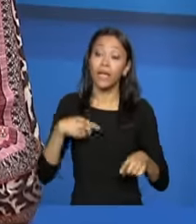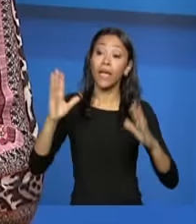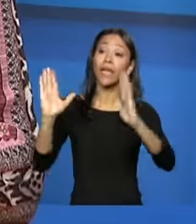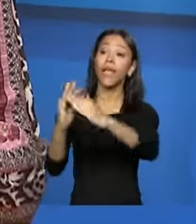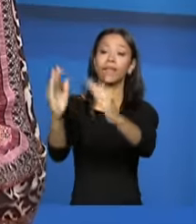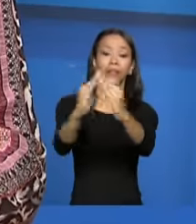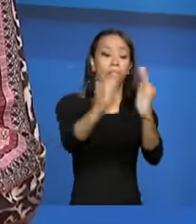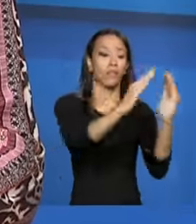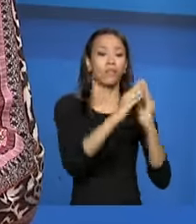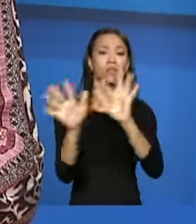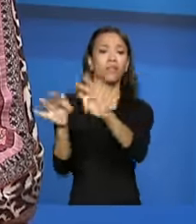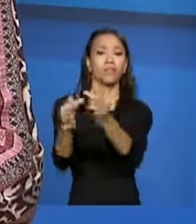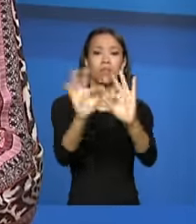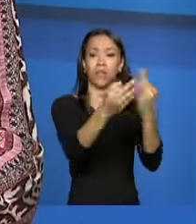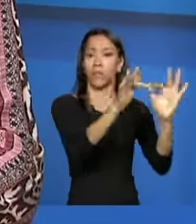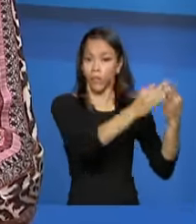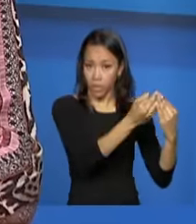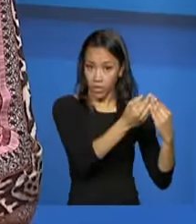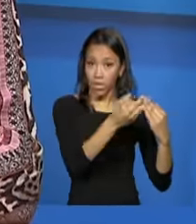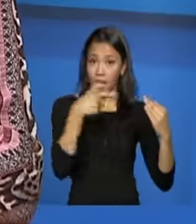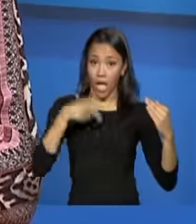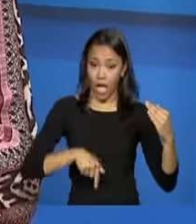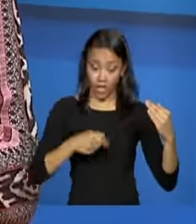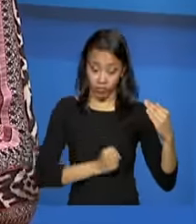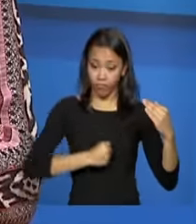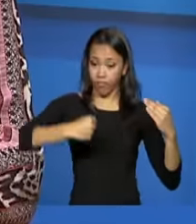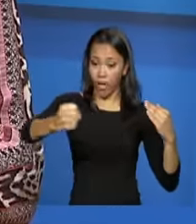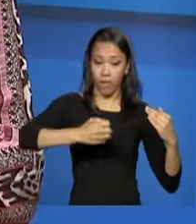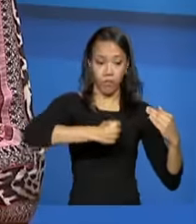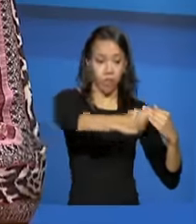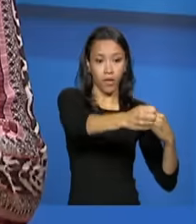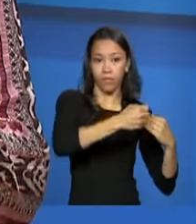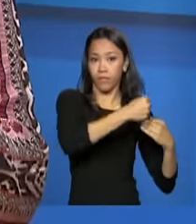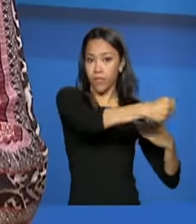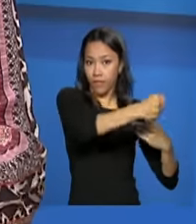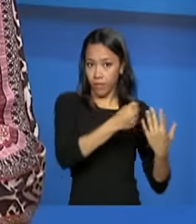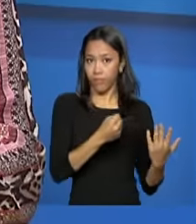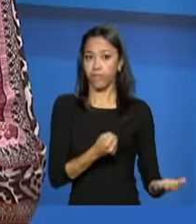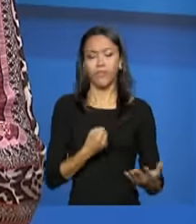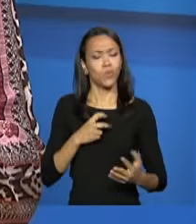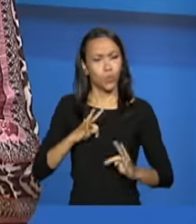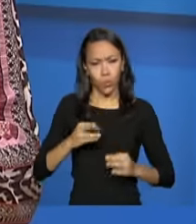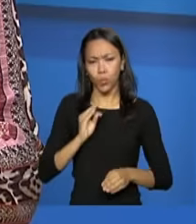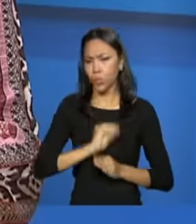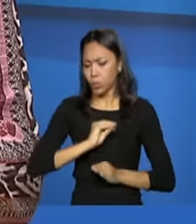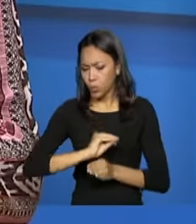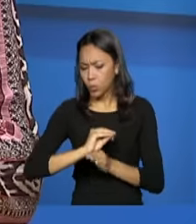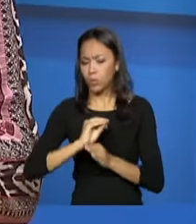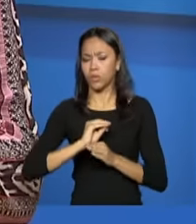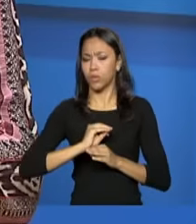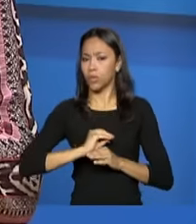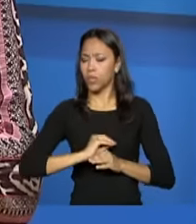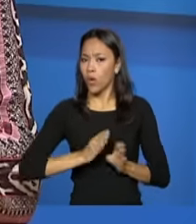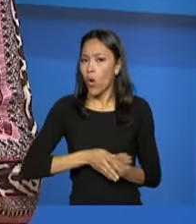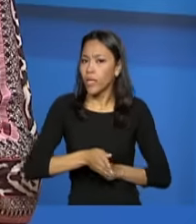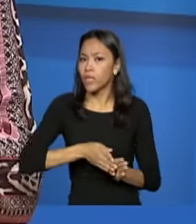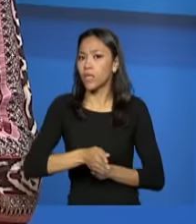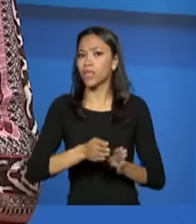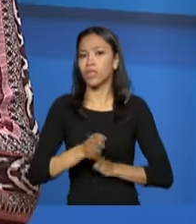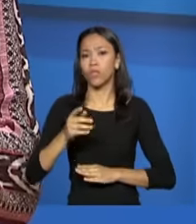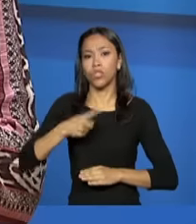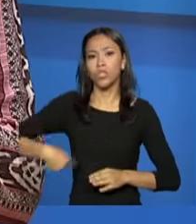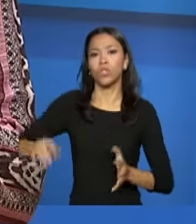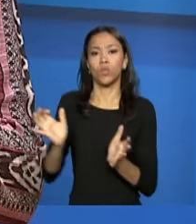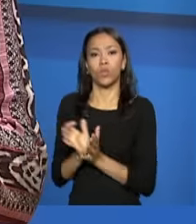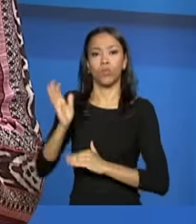famílias que são habilitadas a participar desse processo, com todo o acompanhamento de equipes técnicas, da assistência social,